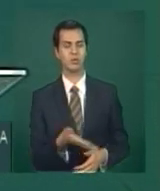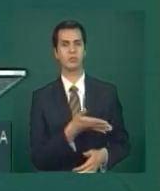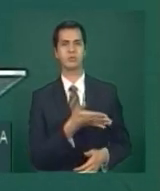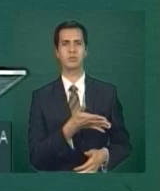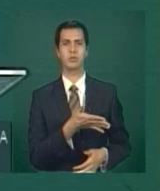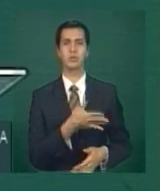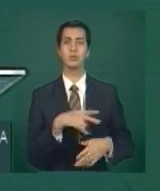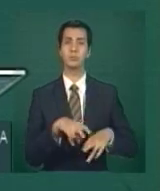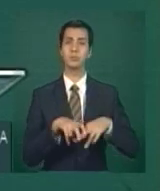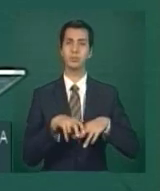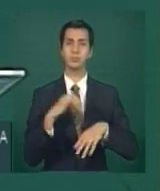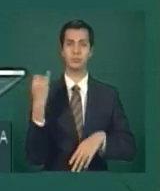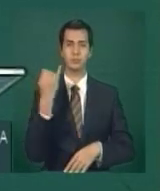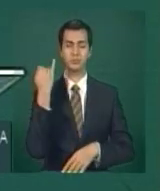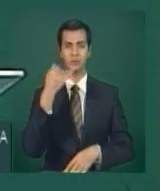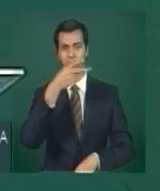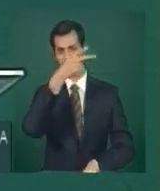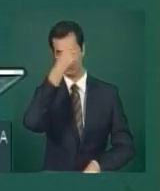prefeitos